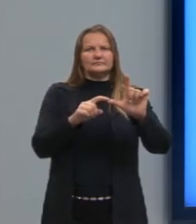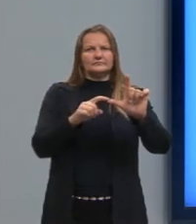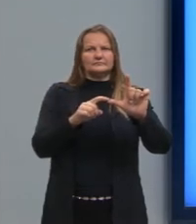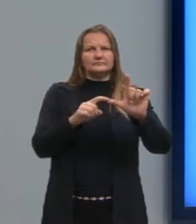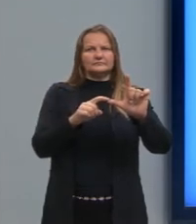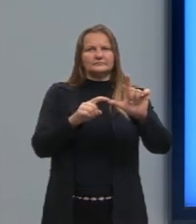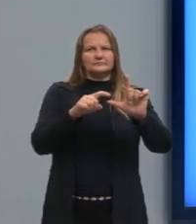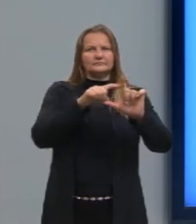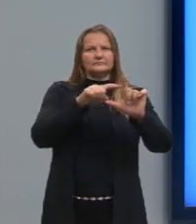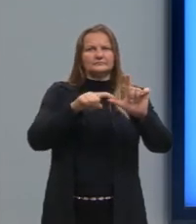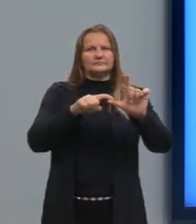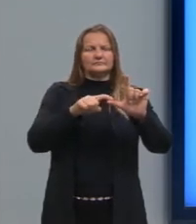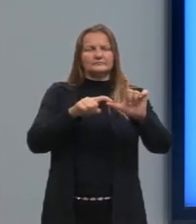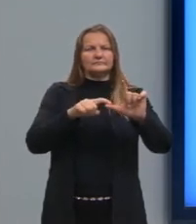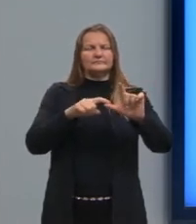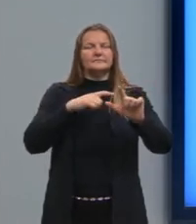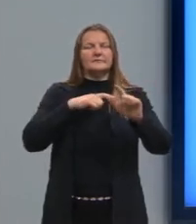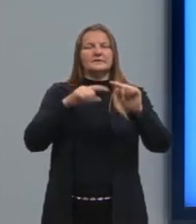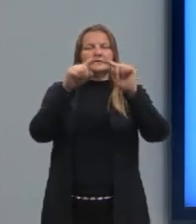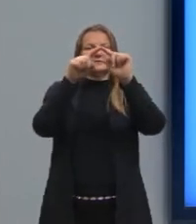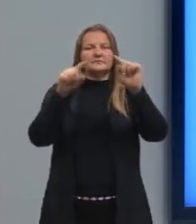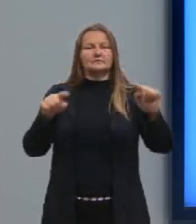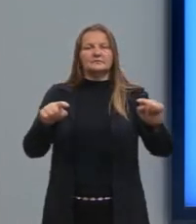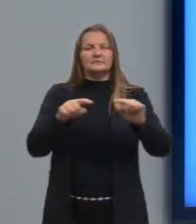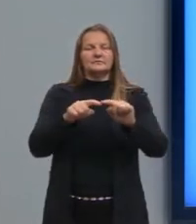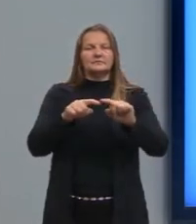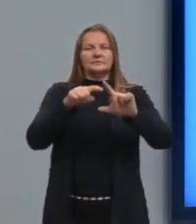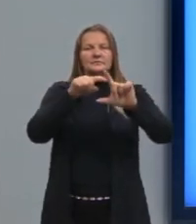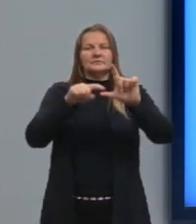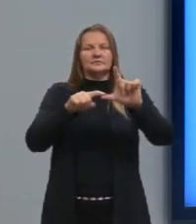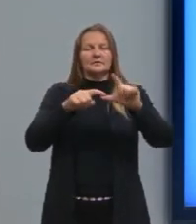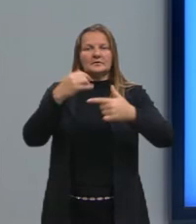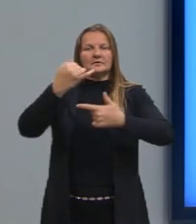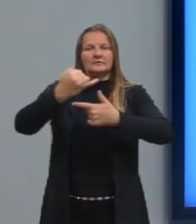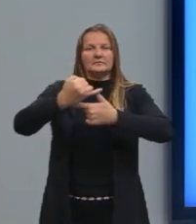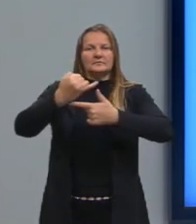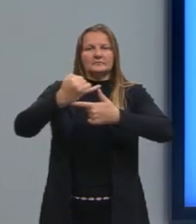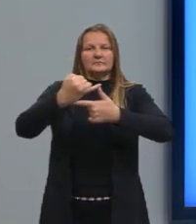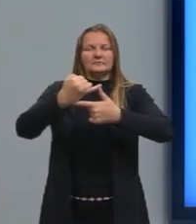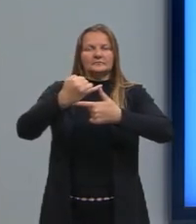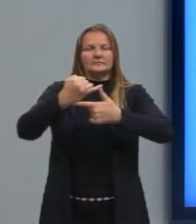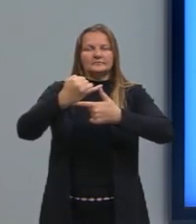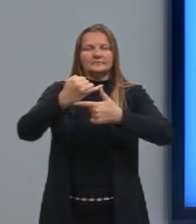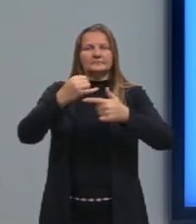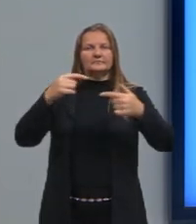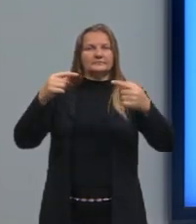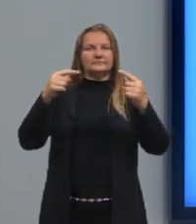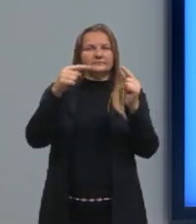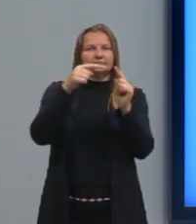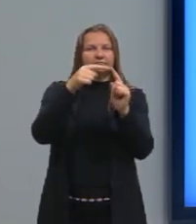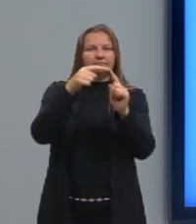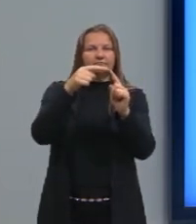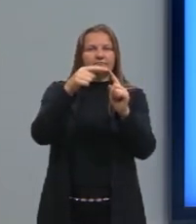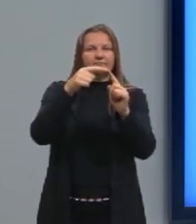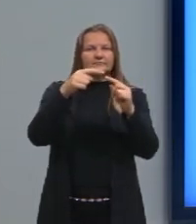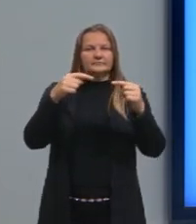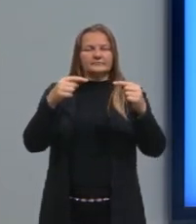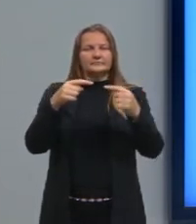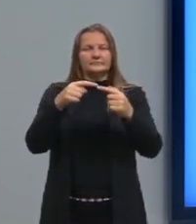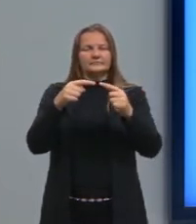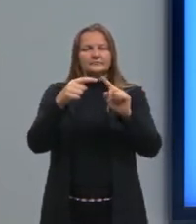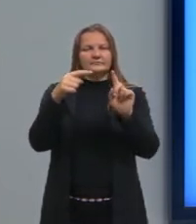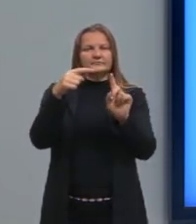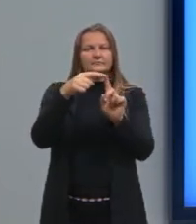teríamos um triângulo retângulo. Os catetos, os lados que formam o ângulo reto, seriam, então,